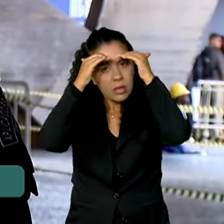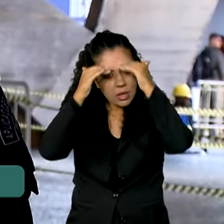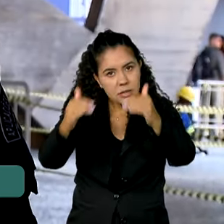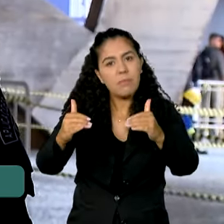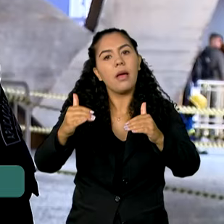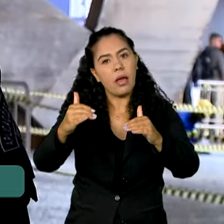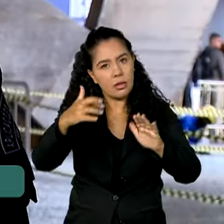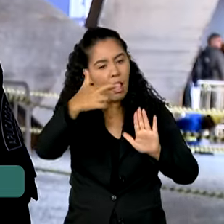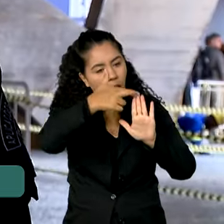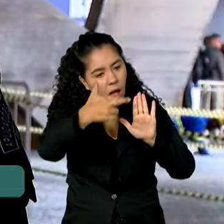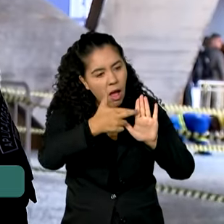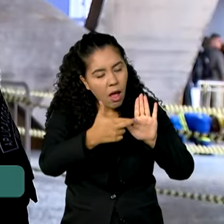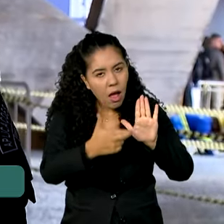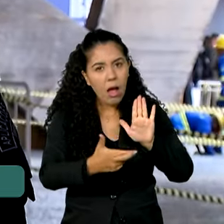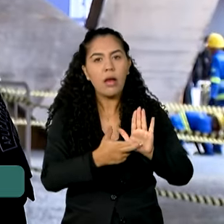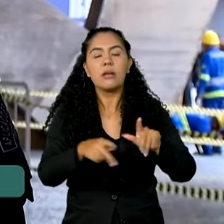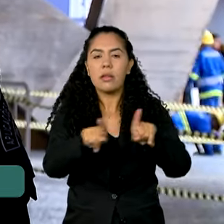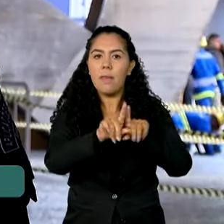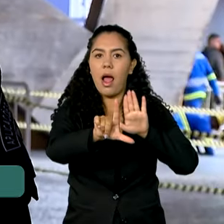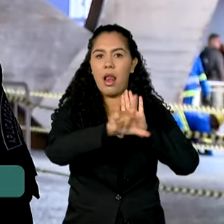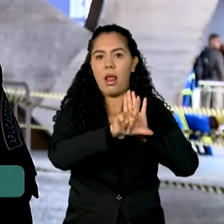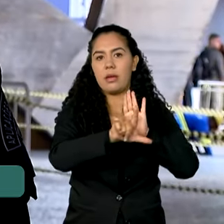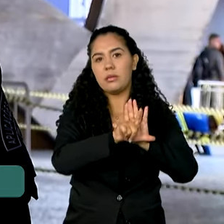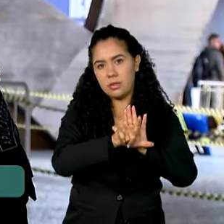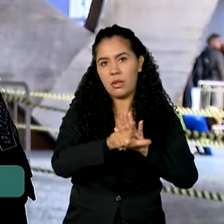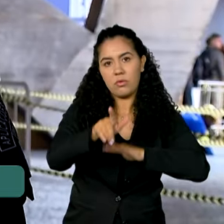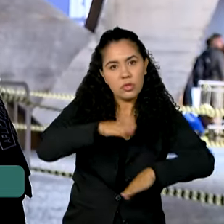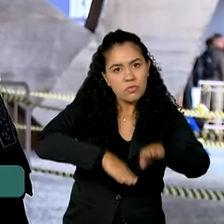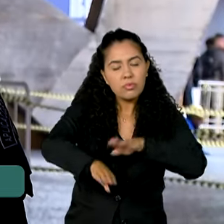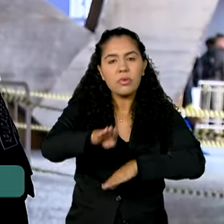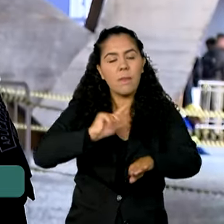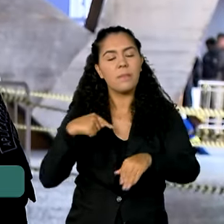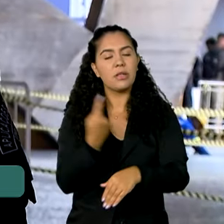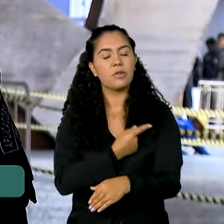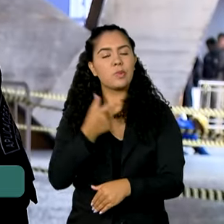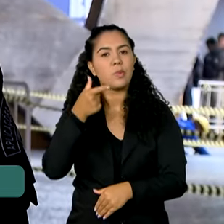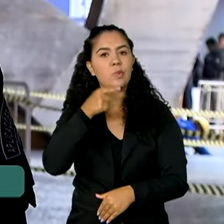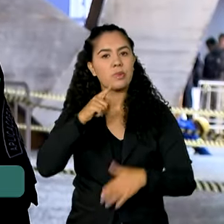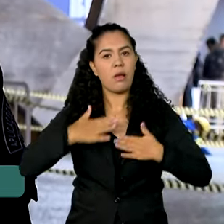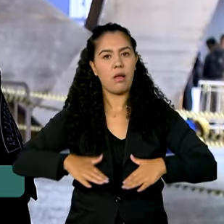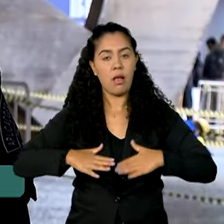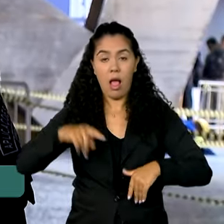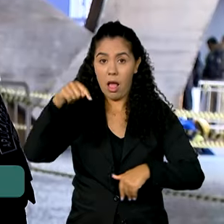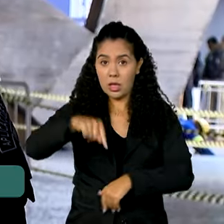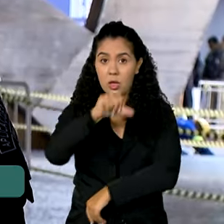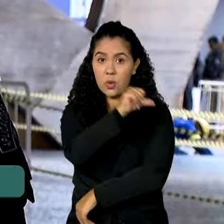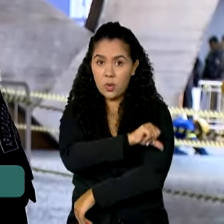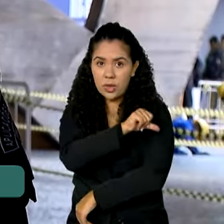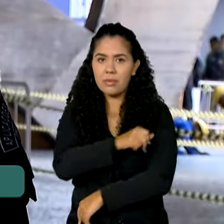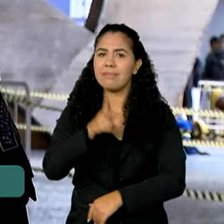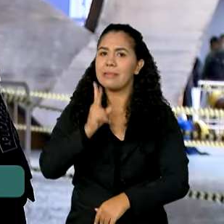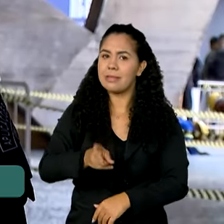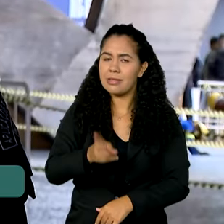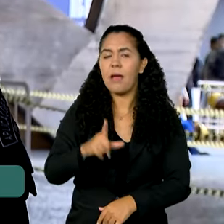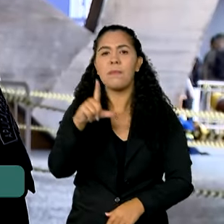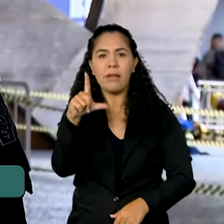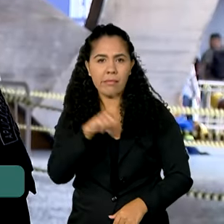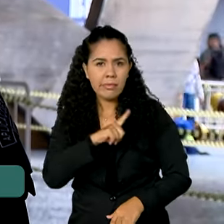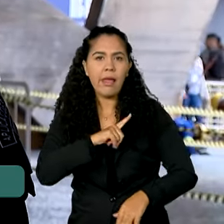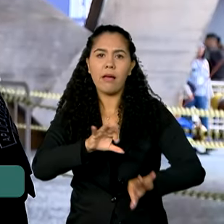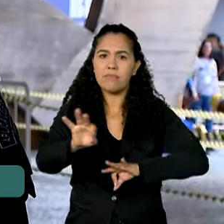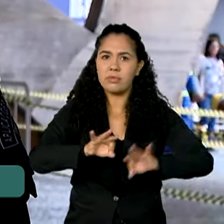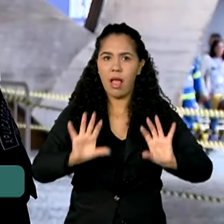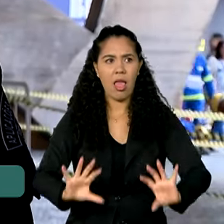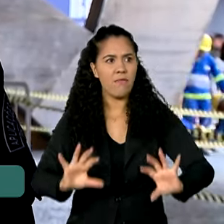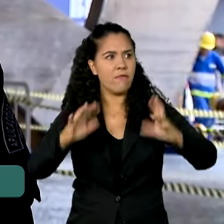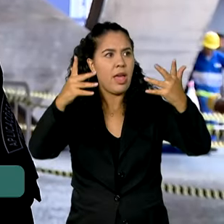policiais, o comboio, a legislação de trânsito, para que a gente tenha um evento tranquilo aqui, o Rio de Janeiro tem essa característica de receptividade para grandes eventos e